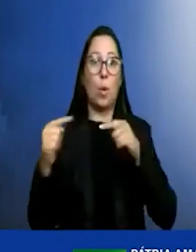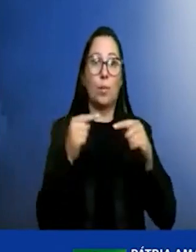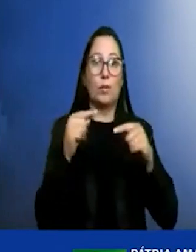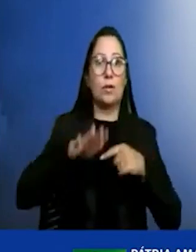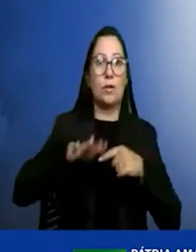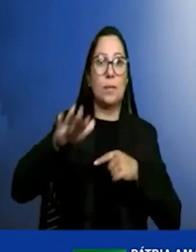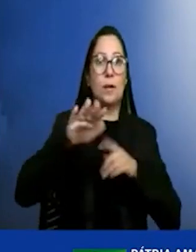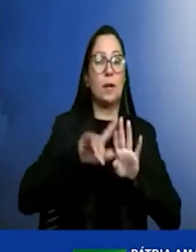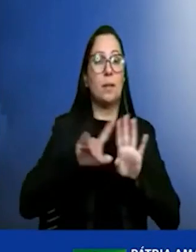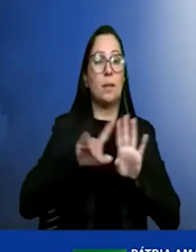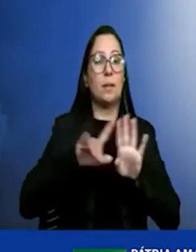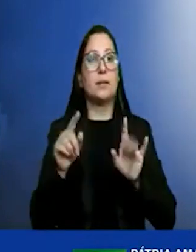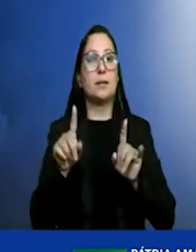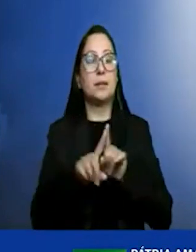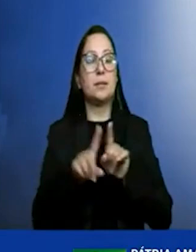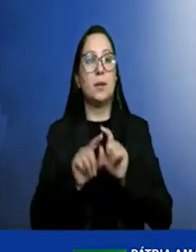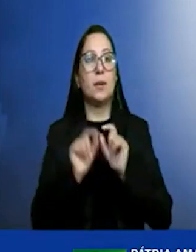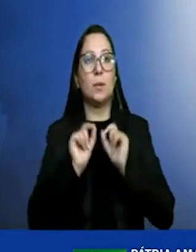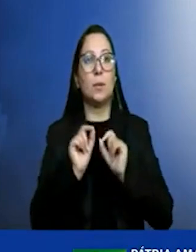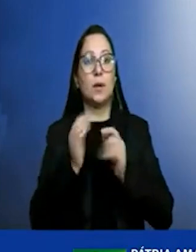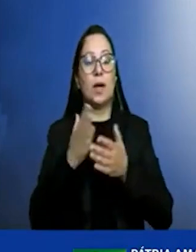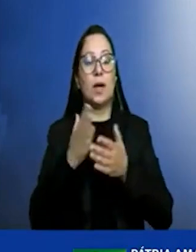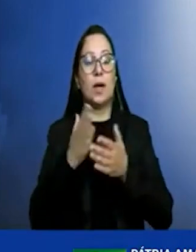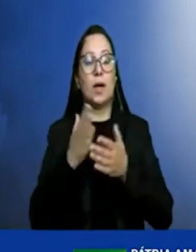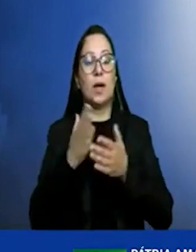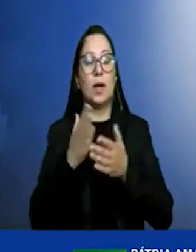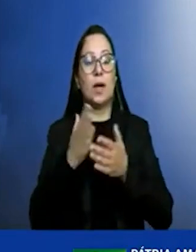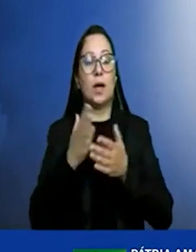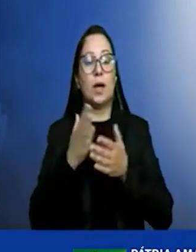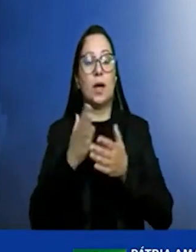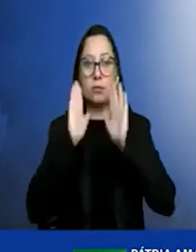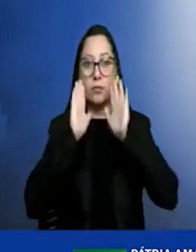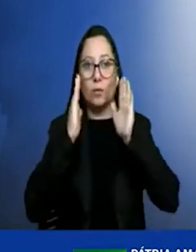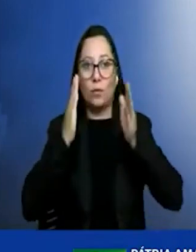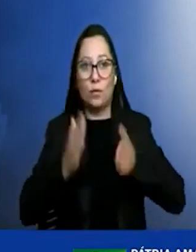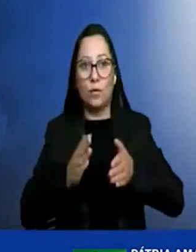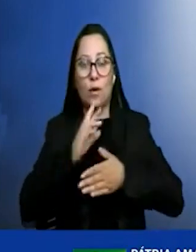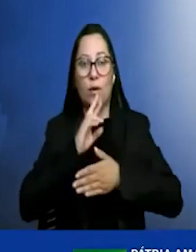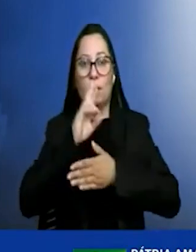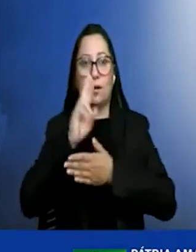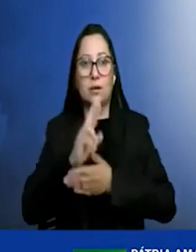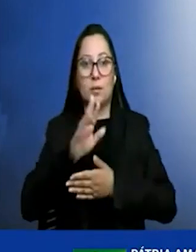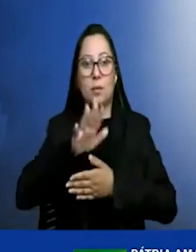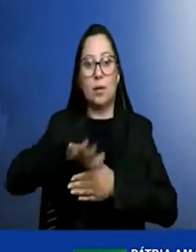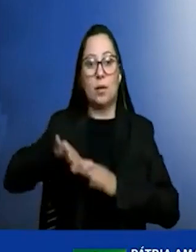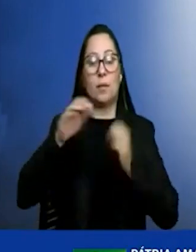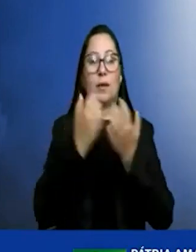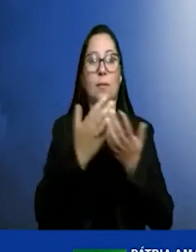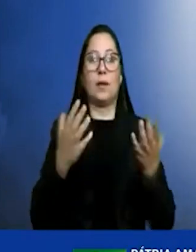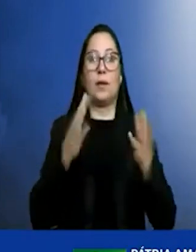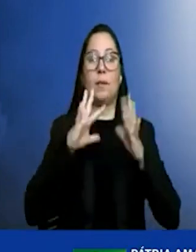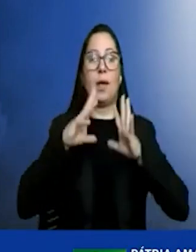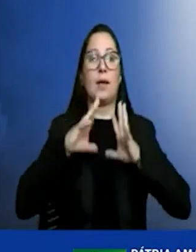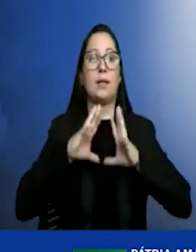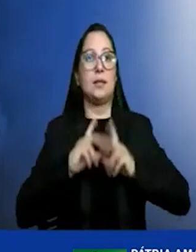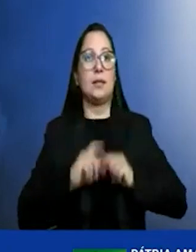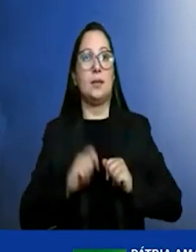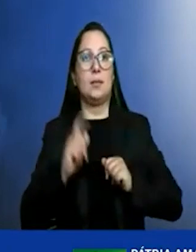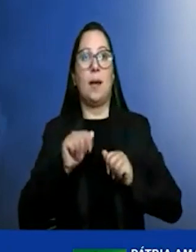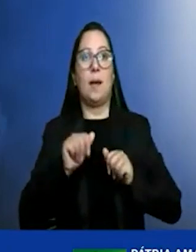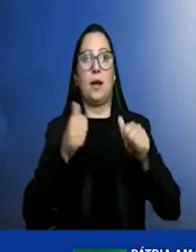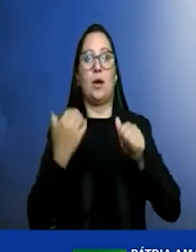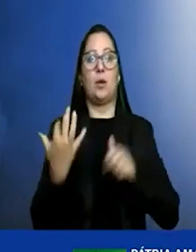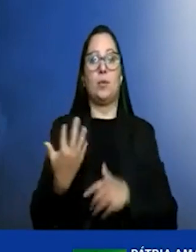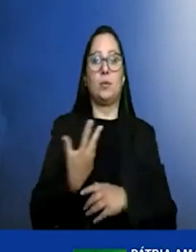gente entende também que todas as tecnologias que se dirigem a uma resposta de meio ambiente mais limpa ela vai ser melhor para todos nós